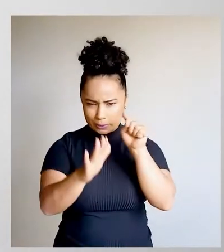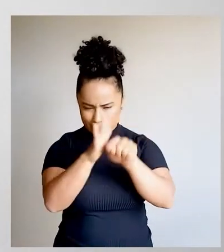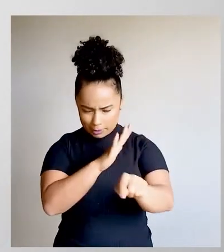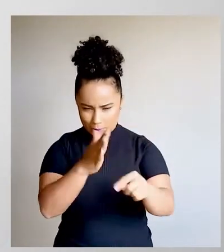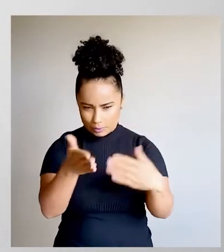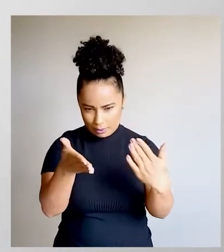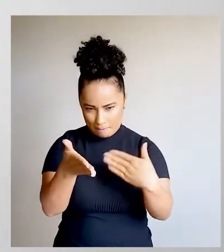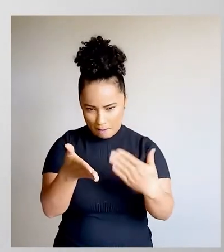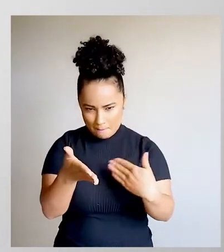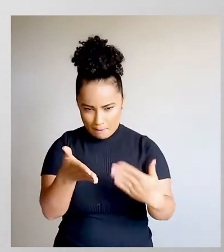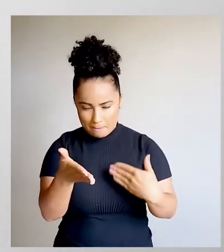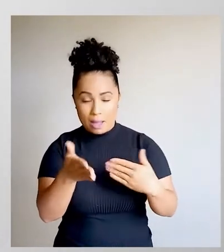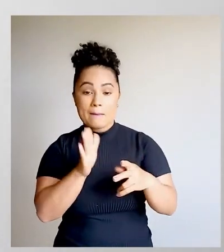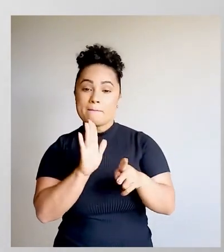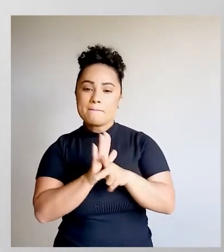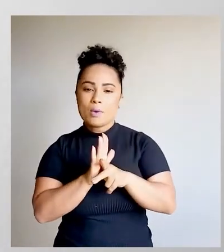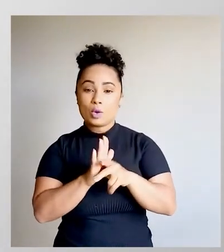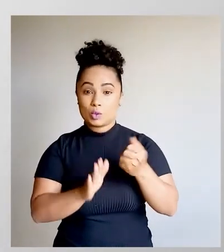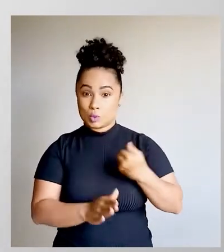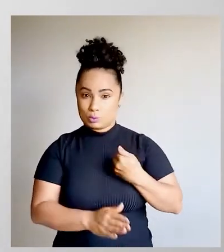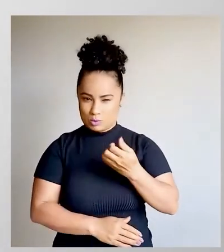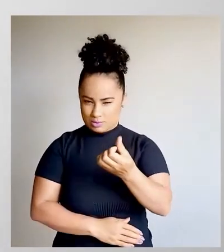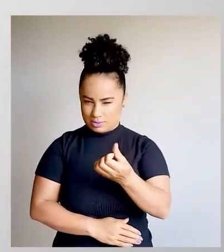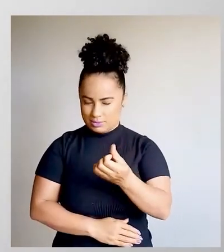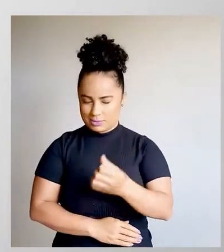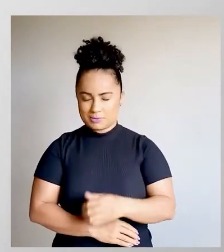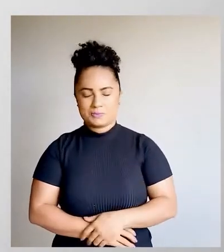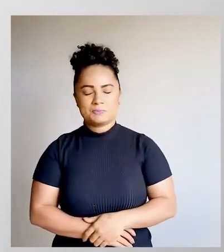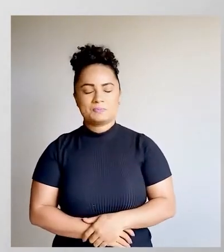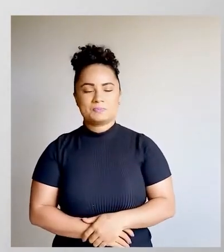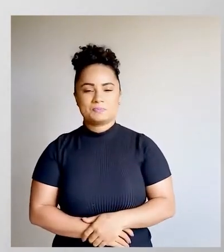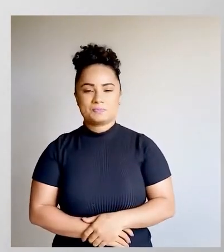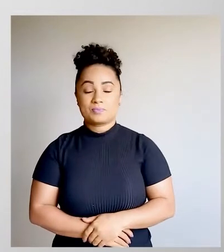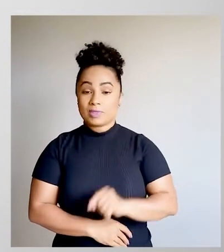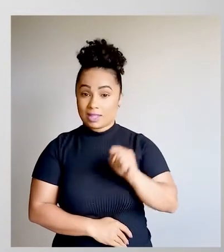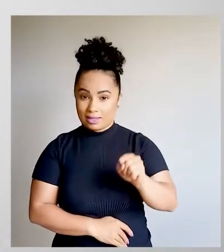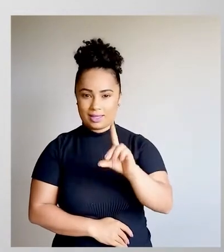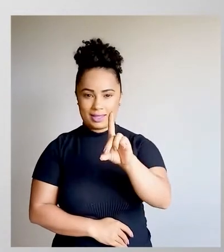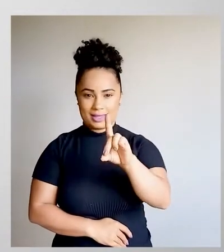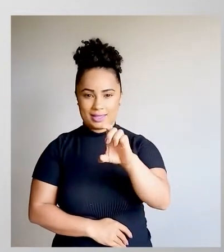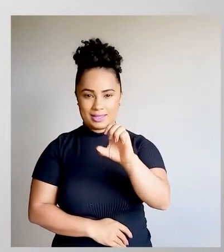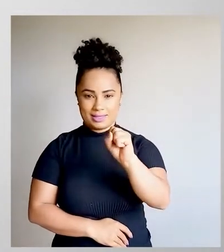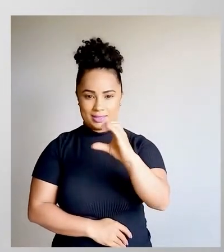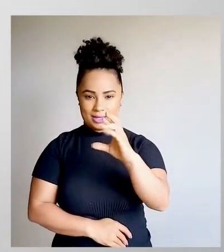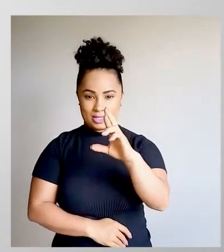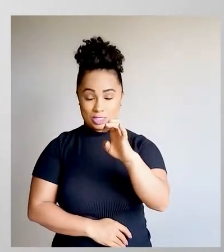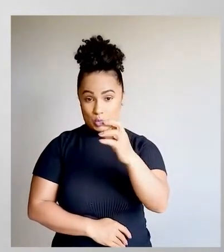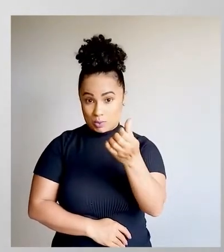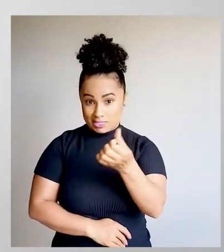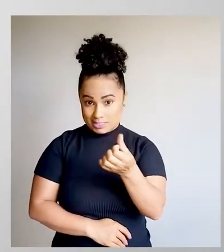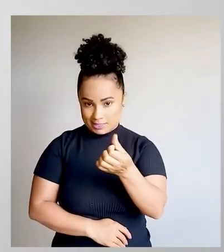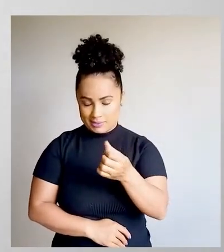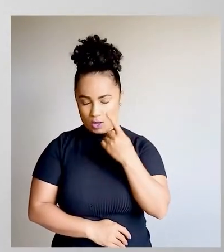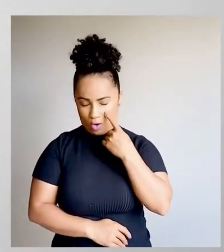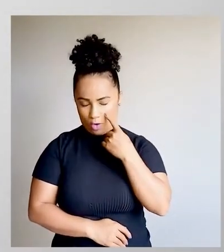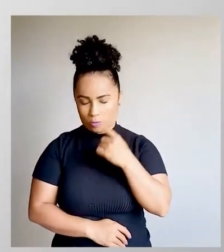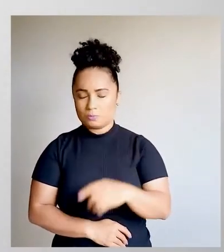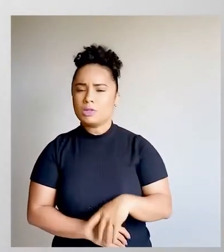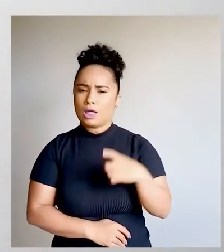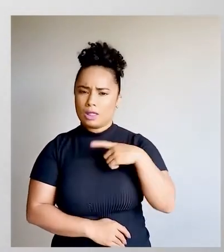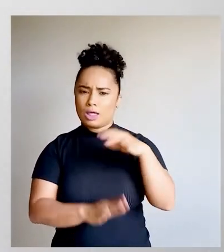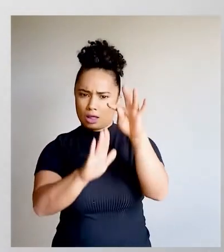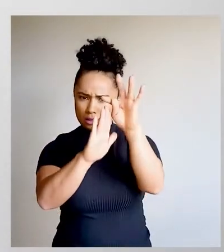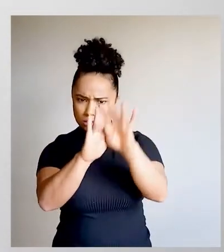sobre o descritor número 6. Nós temos aí um texto com algumas